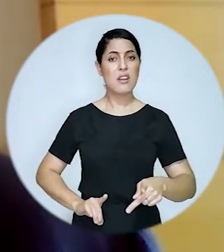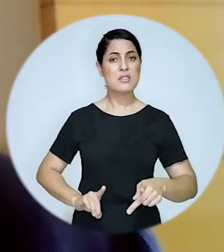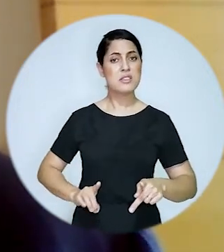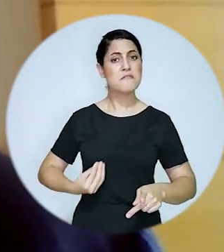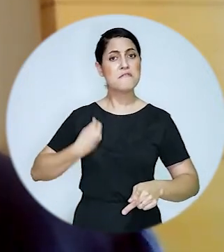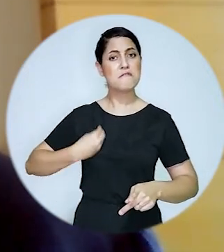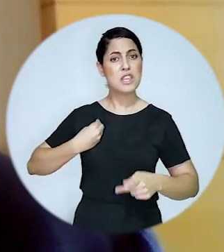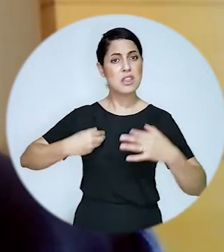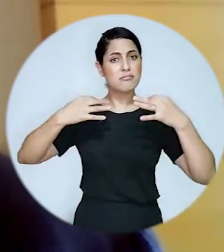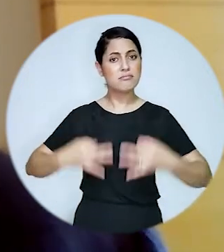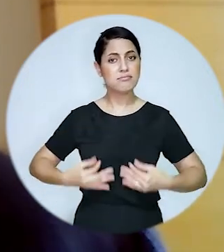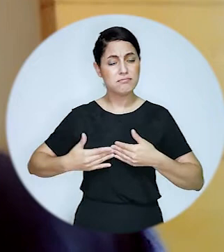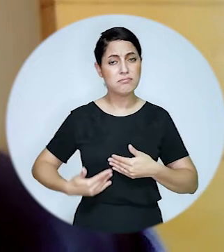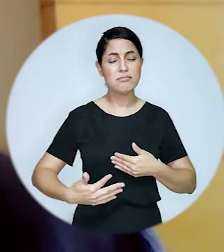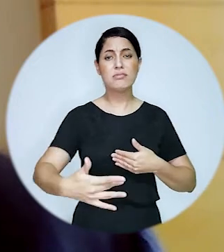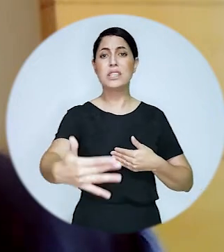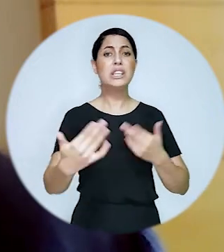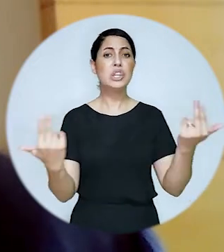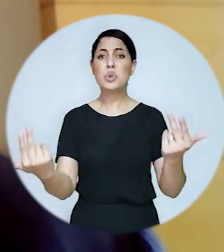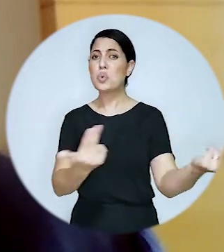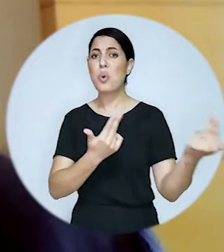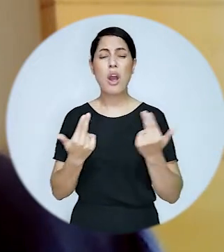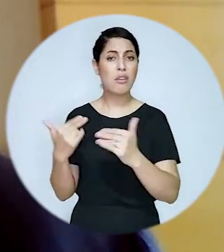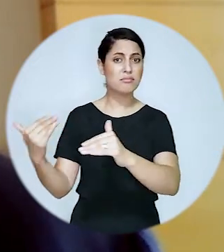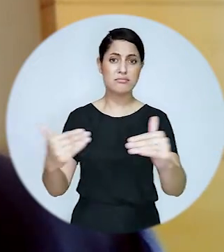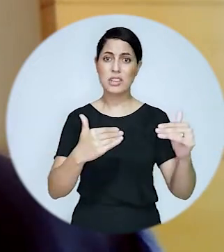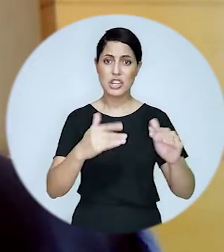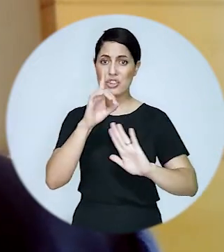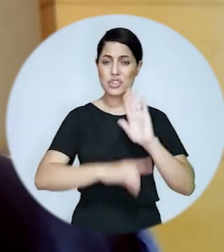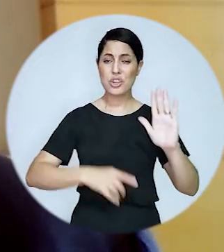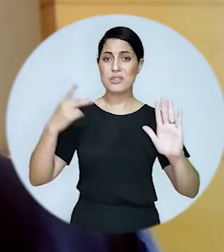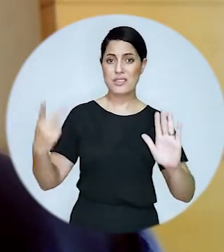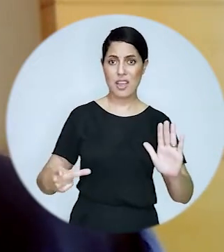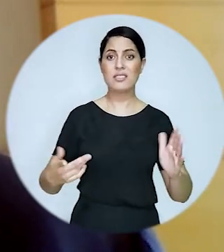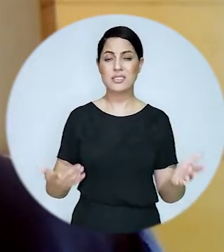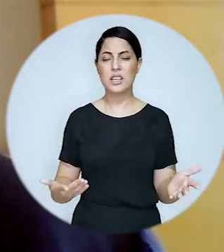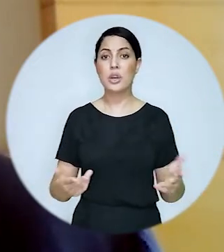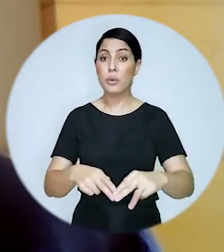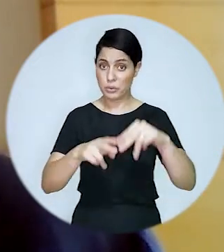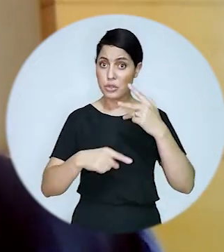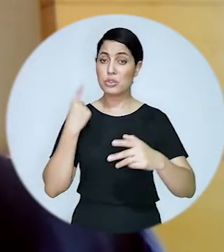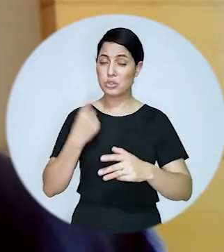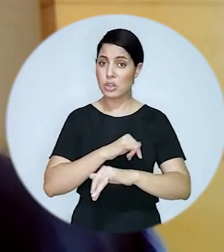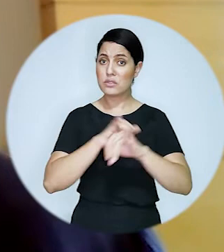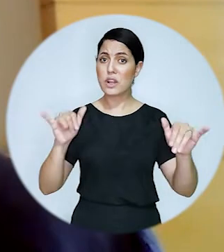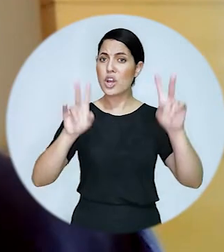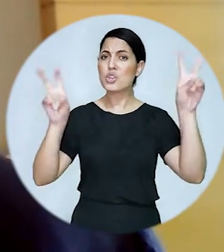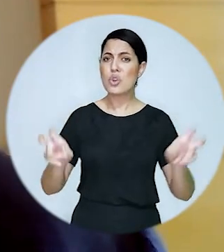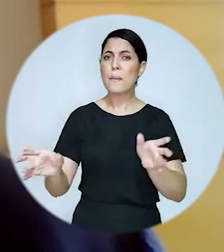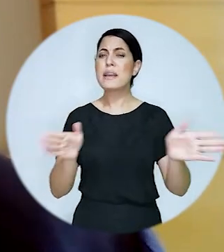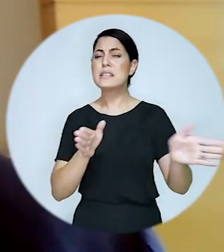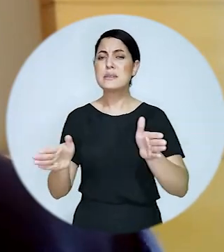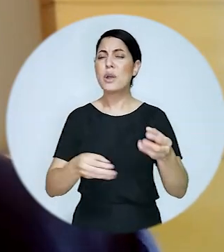com deficiência possam viver na sua mais absoluta plenitude tal como as demais pessoas os seus direitos por isso é importante falar dos